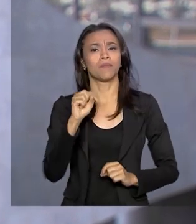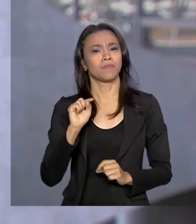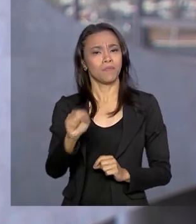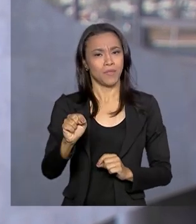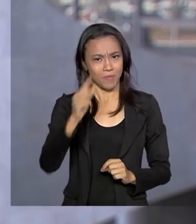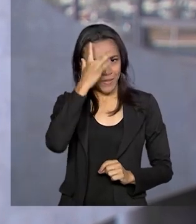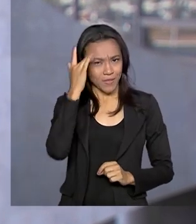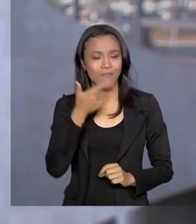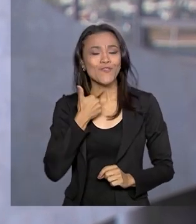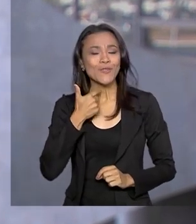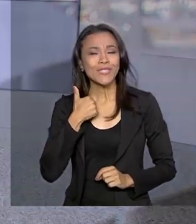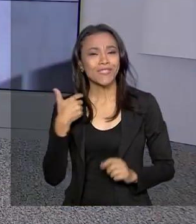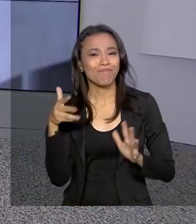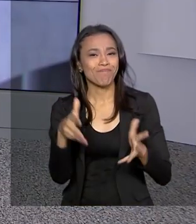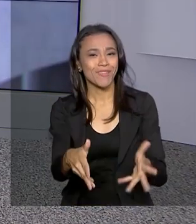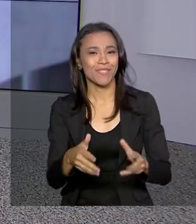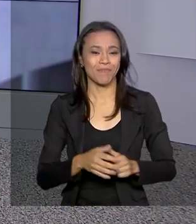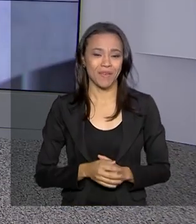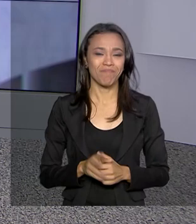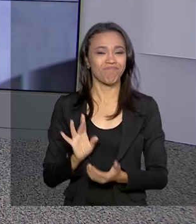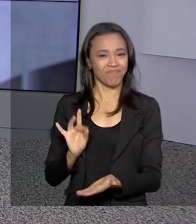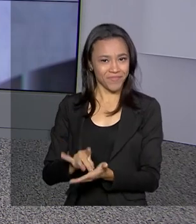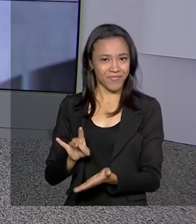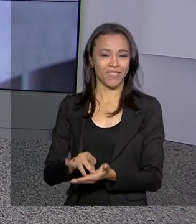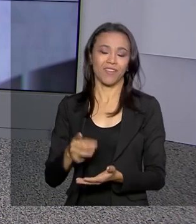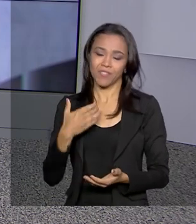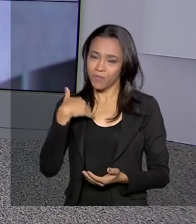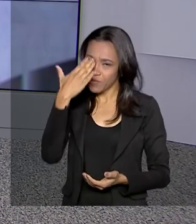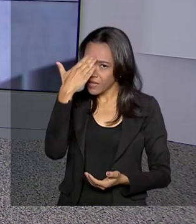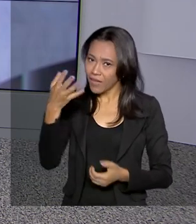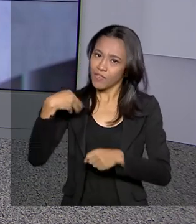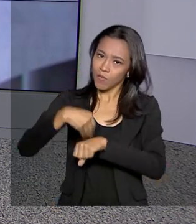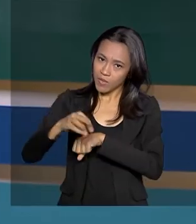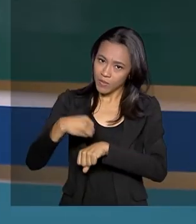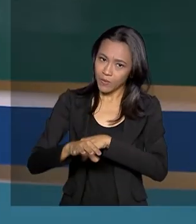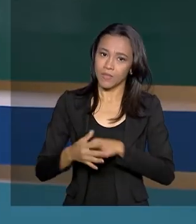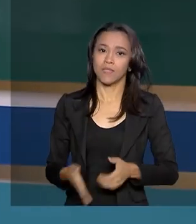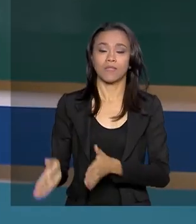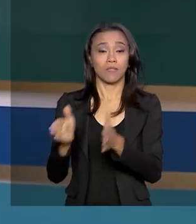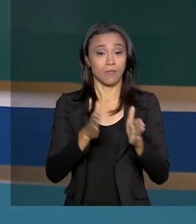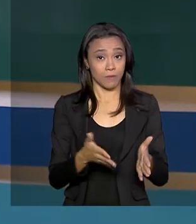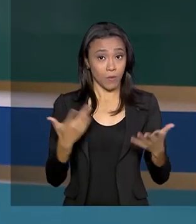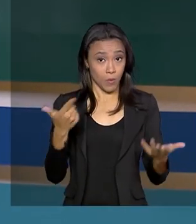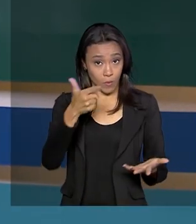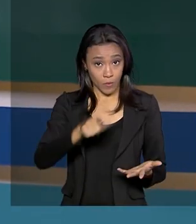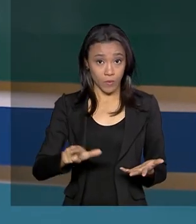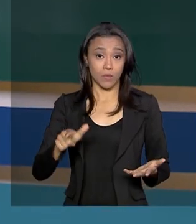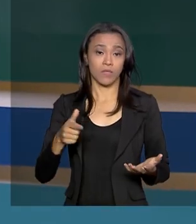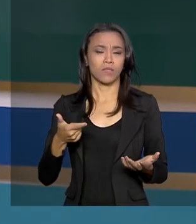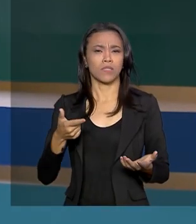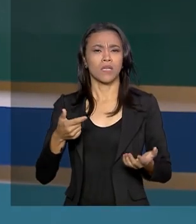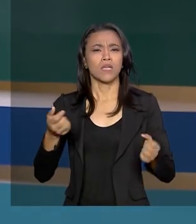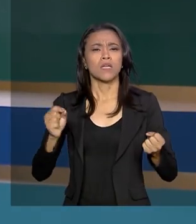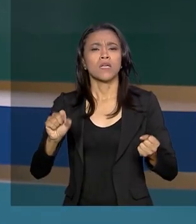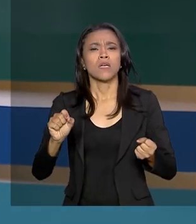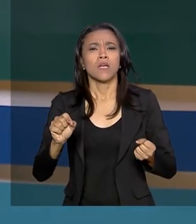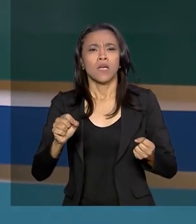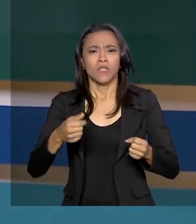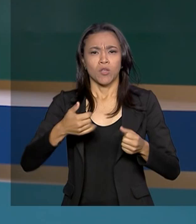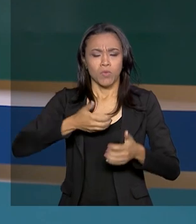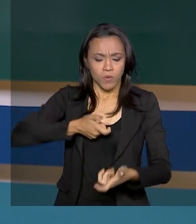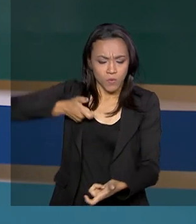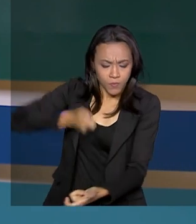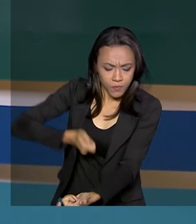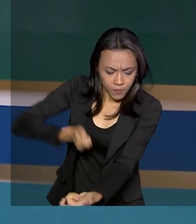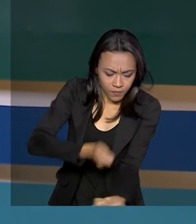Dá vontade de participar, né Renata? Verdade, Luciana. Obrigada pelas suas informações. E olha, sobre defensivos agrícolas, o Ministério